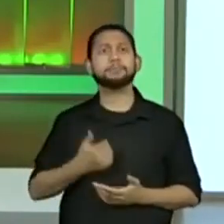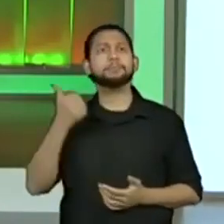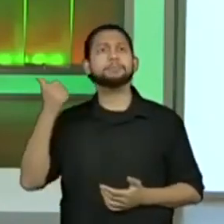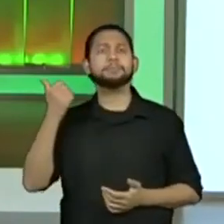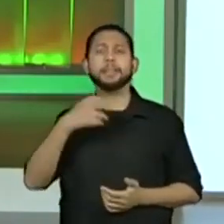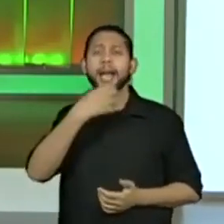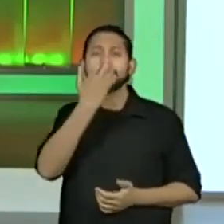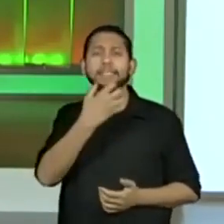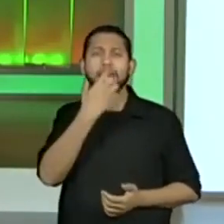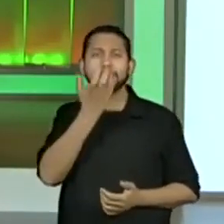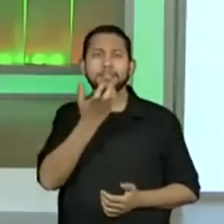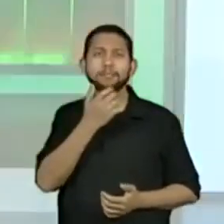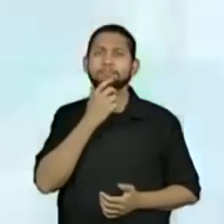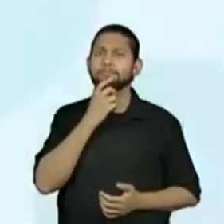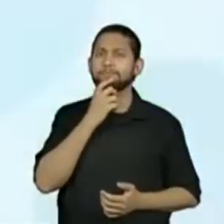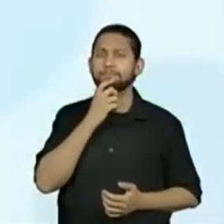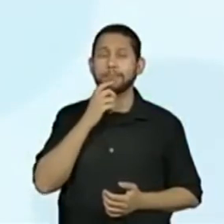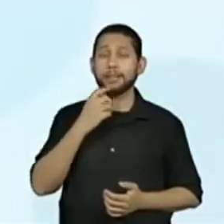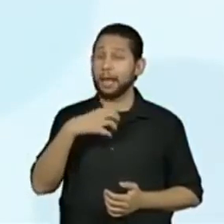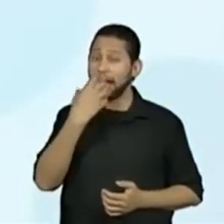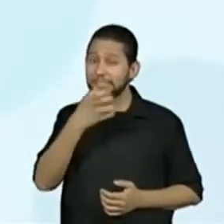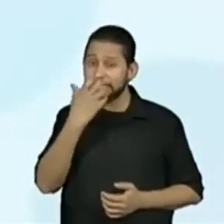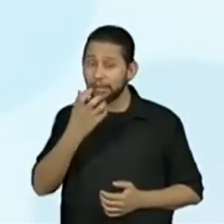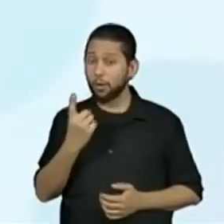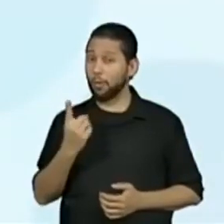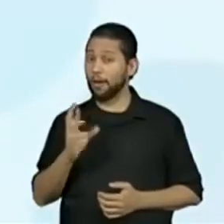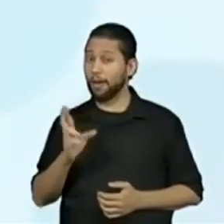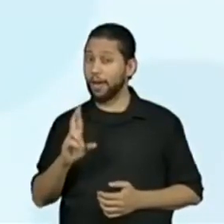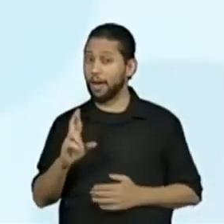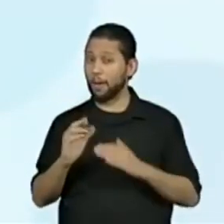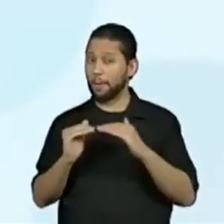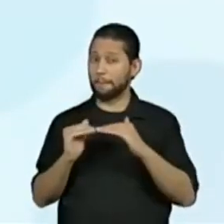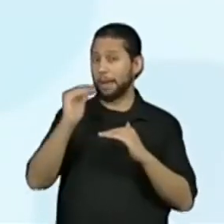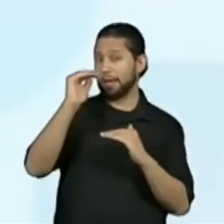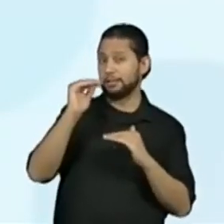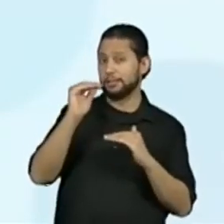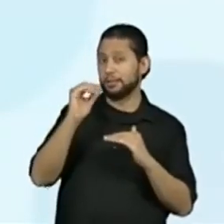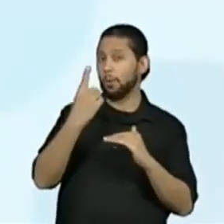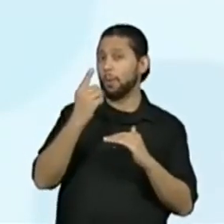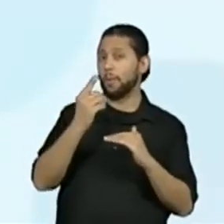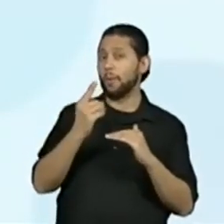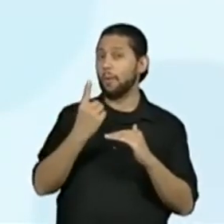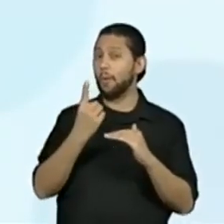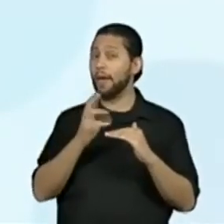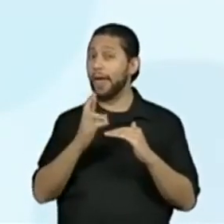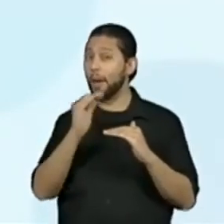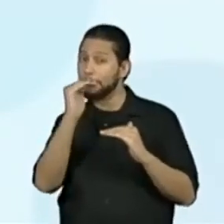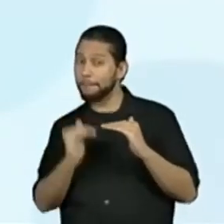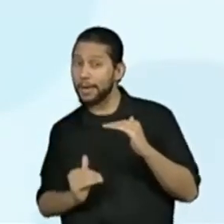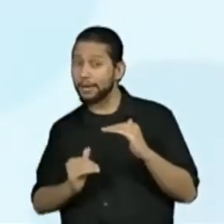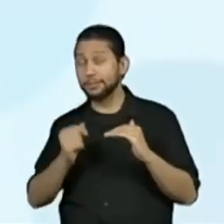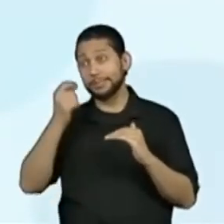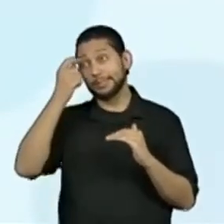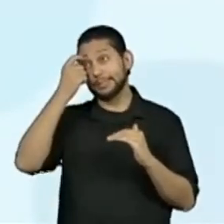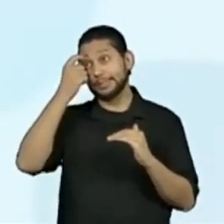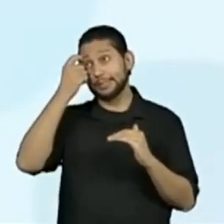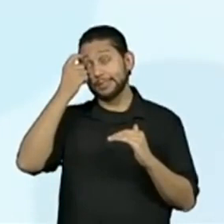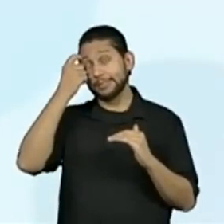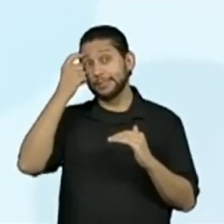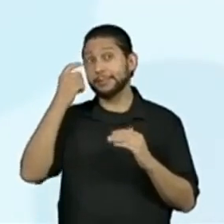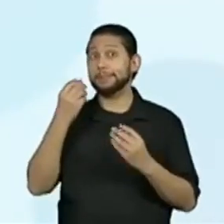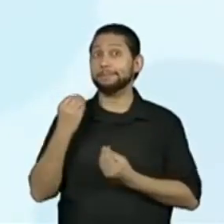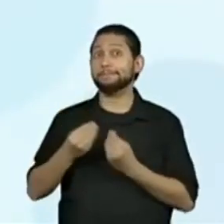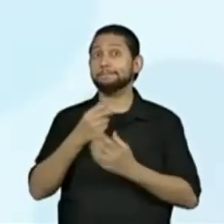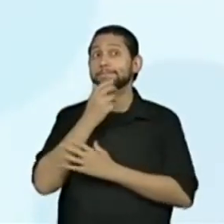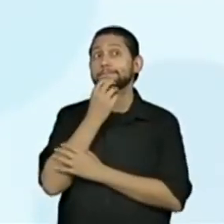maçã? Será que a maçã custou mais de R$,00, menos de R$,00 ou R$,00? E